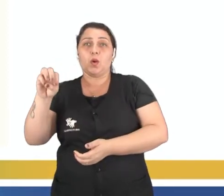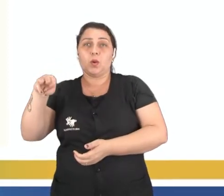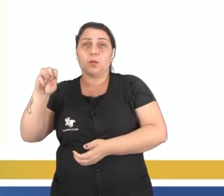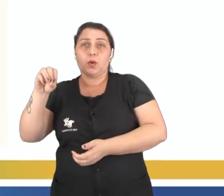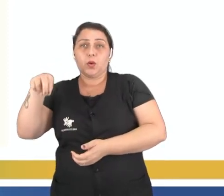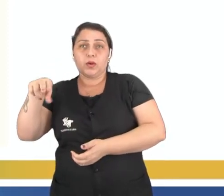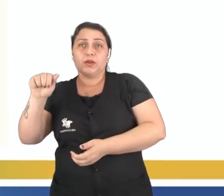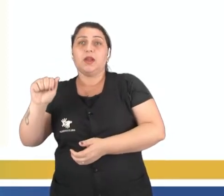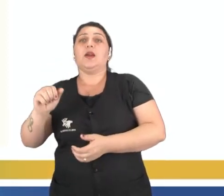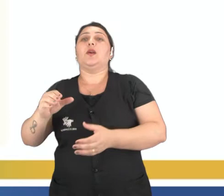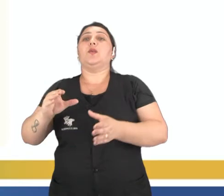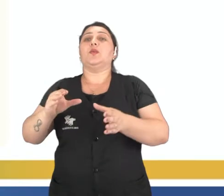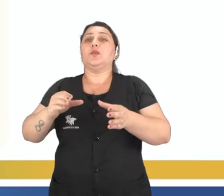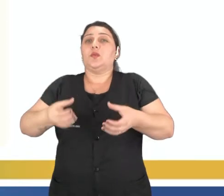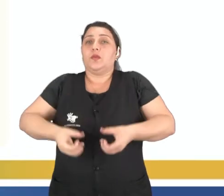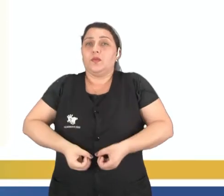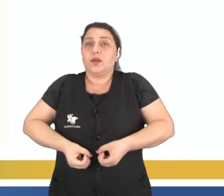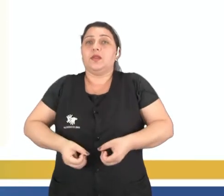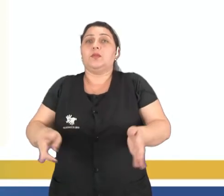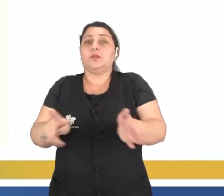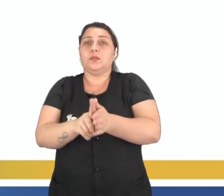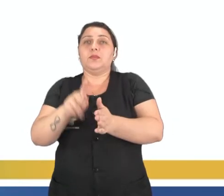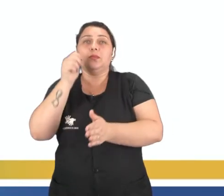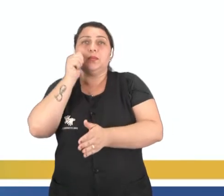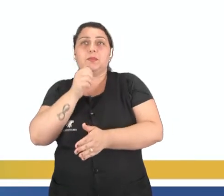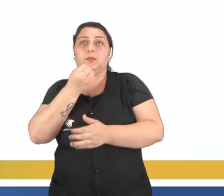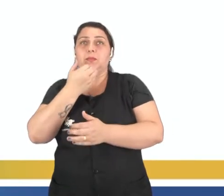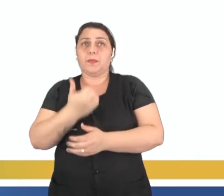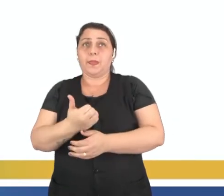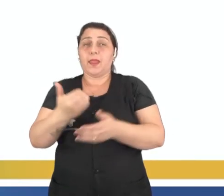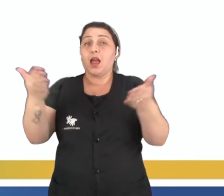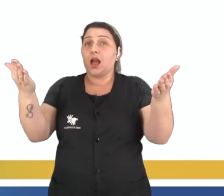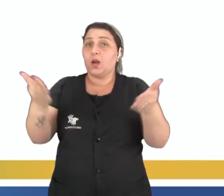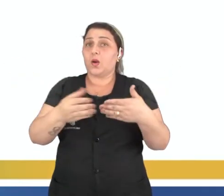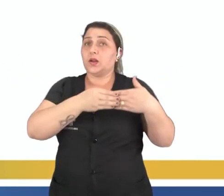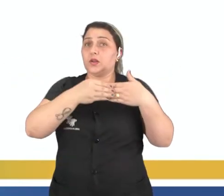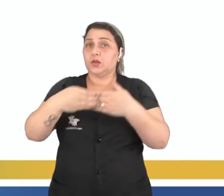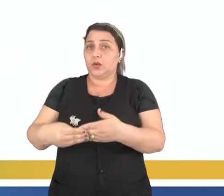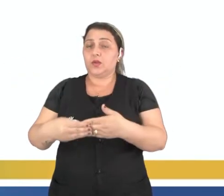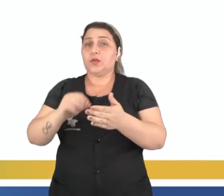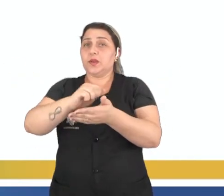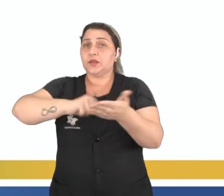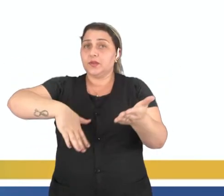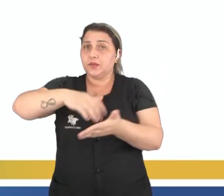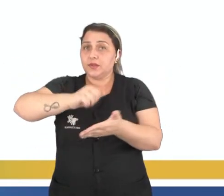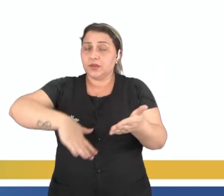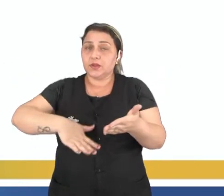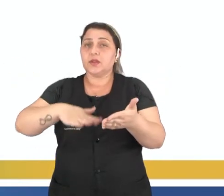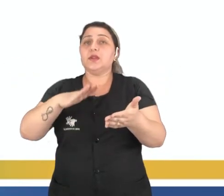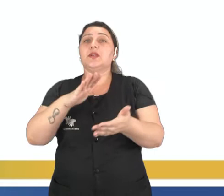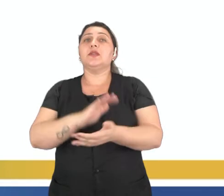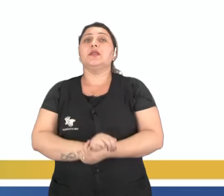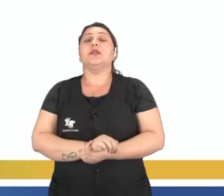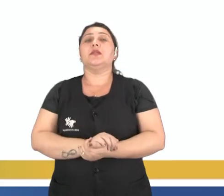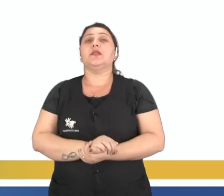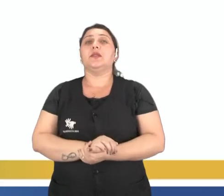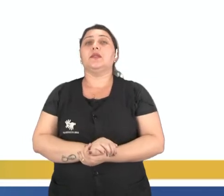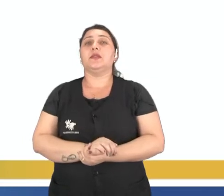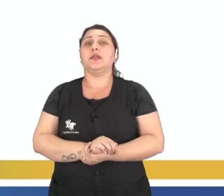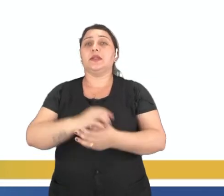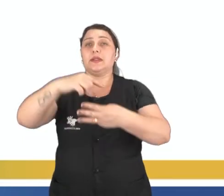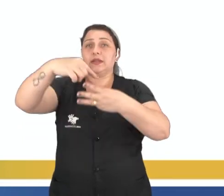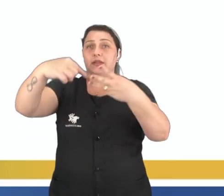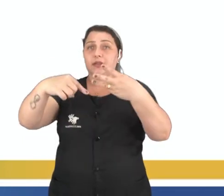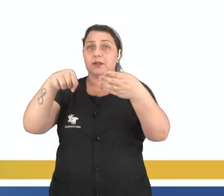ciclo ovariano da mulher, tudo bem? Agora eu trouxe pra vocês uma atividade, ela consiste em